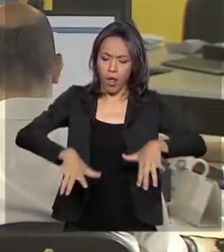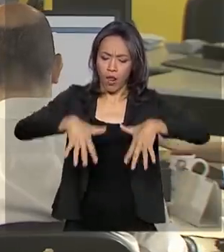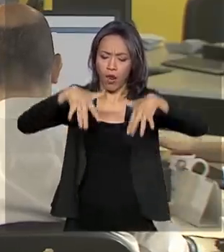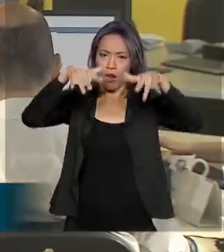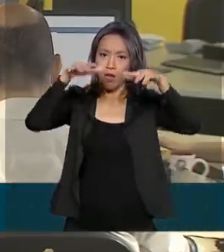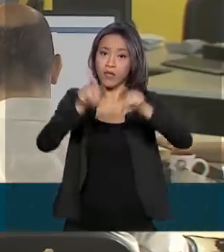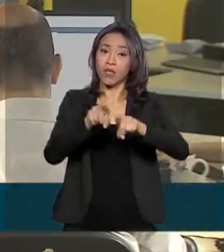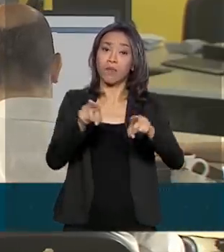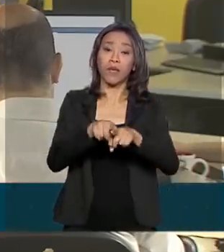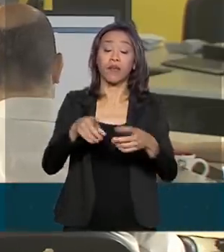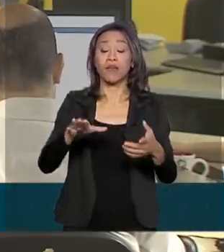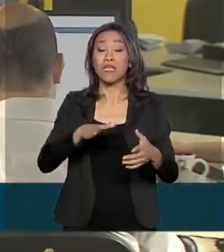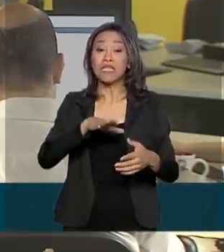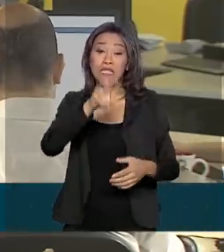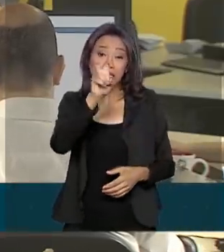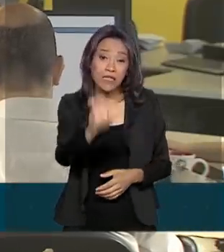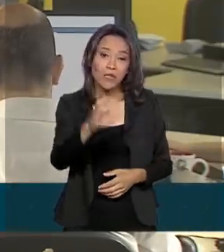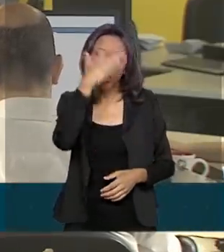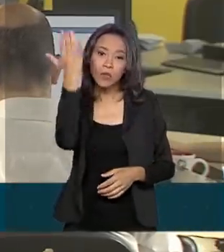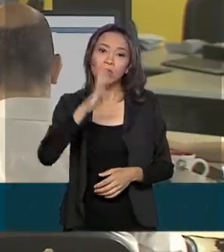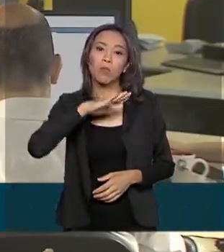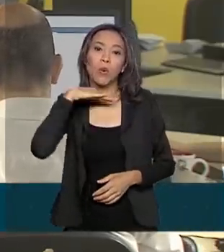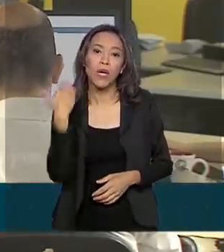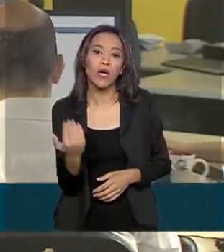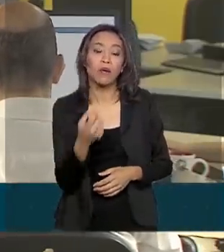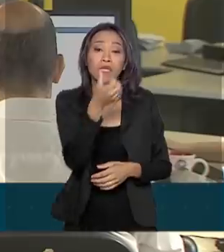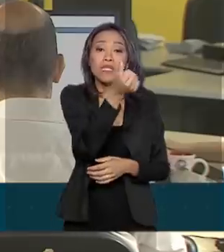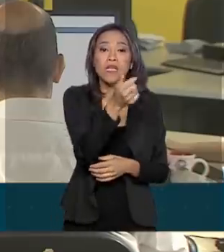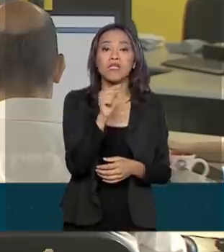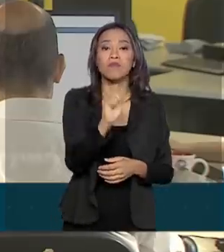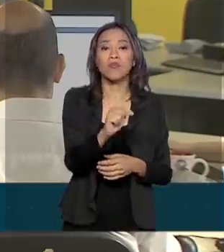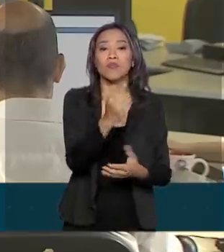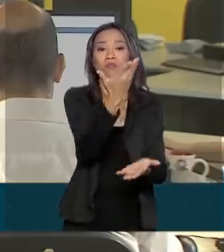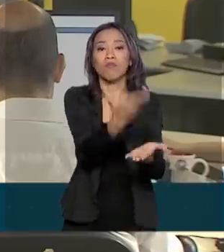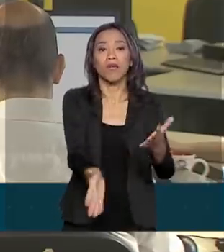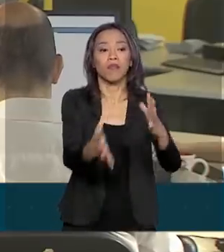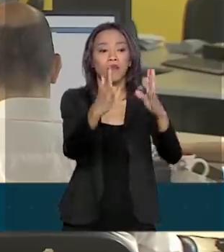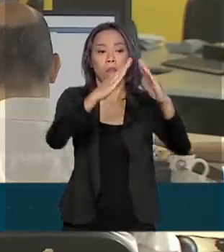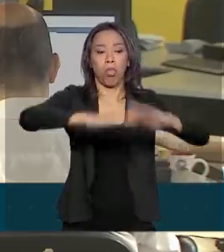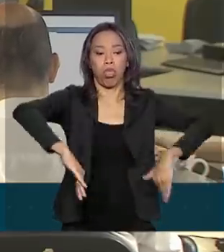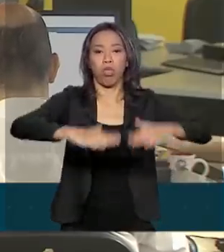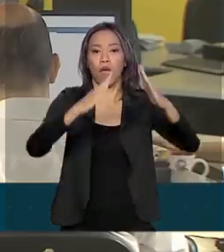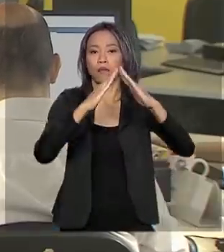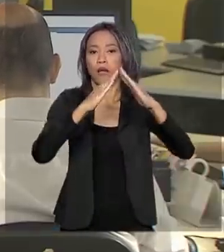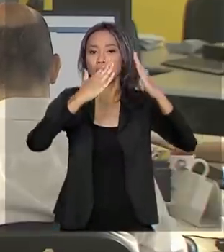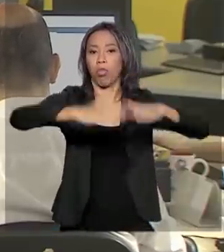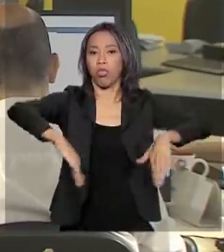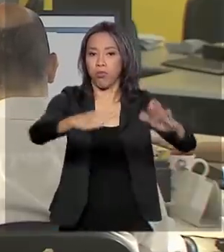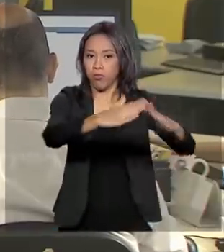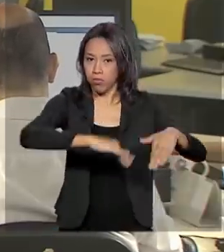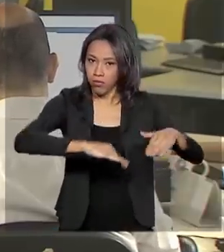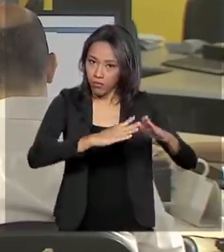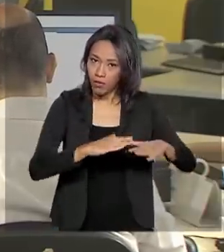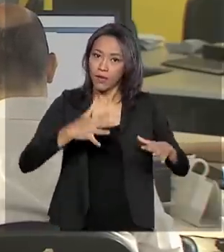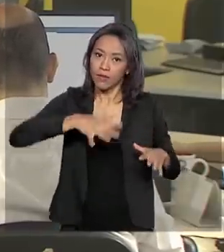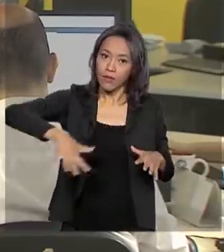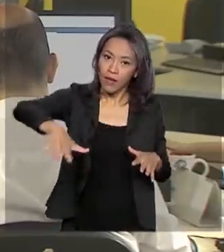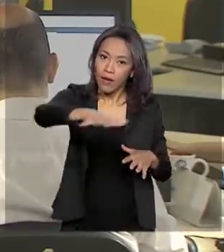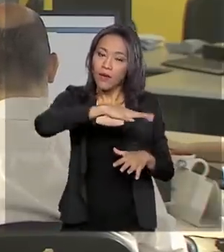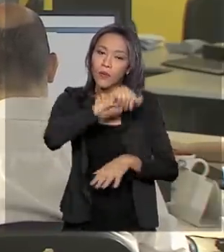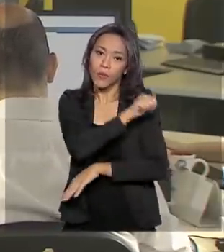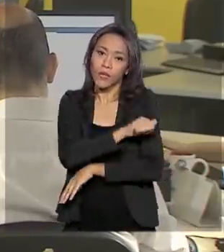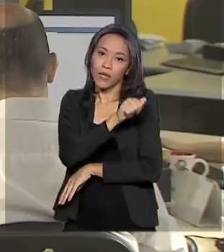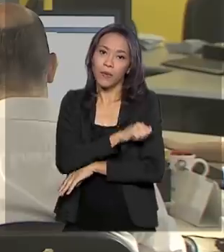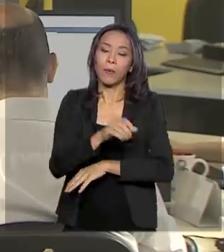cinco pessoas morreram e cerca de seis mil estão desabrigadas. A capital e a Baixada Fluminense foram as regiões mais atingidas. Em São